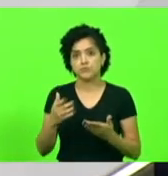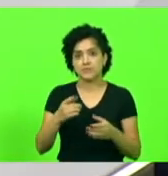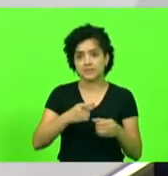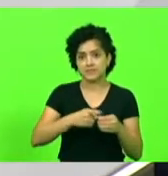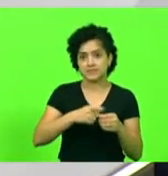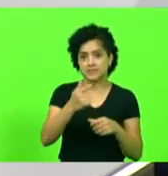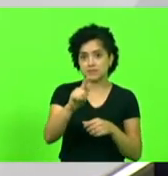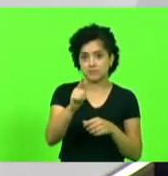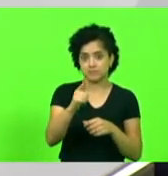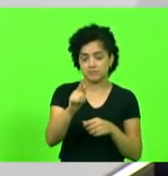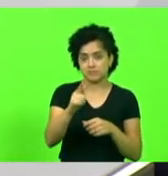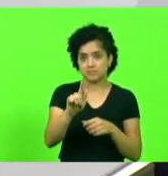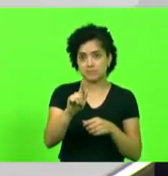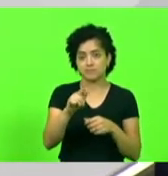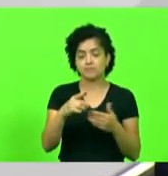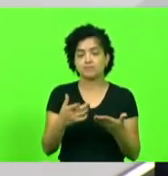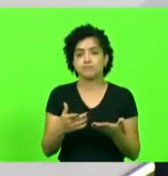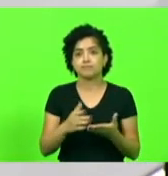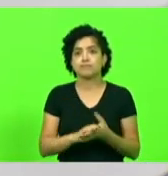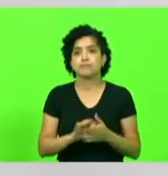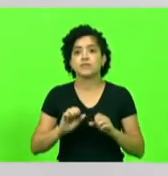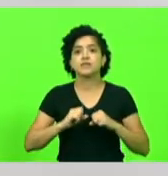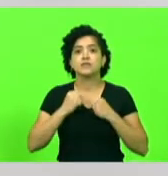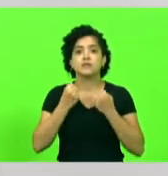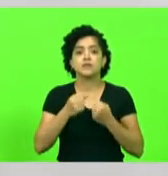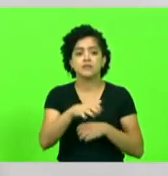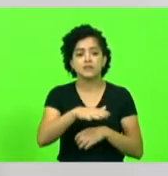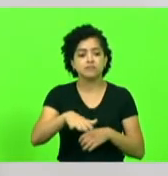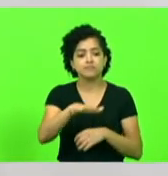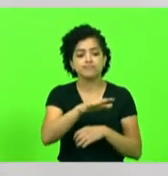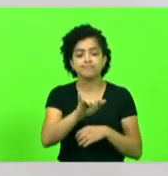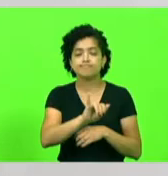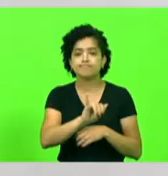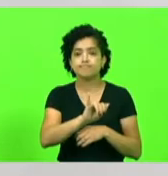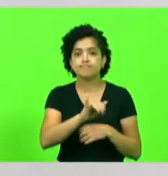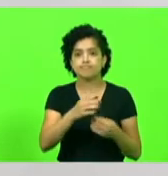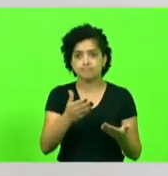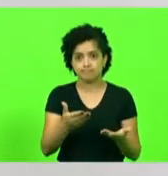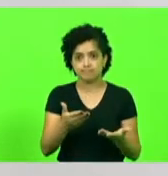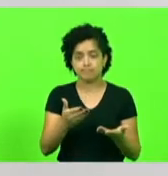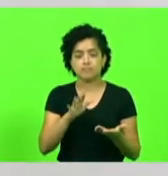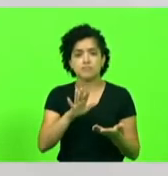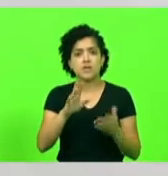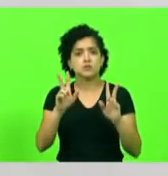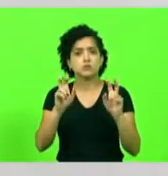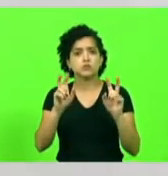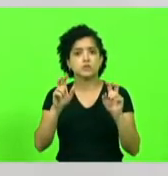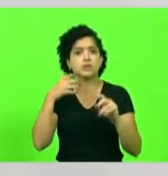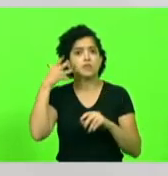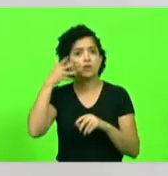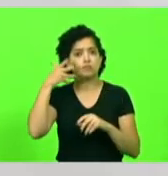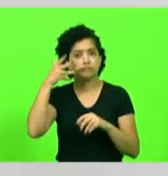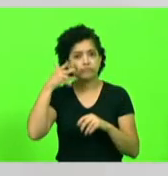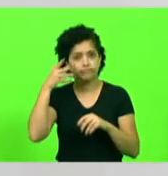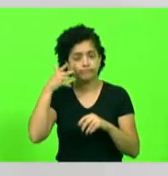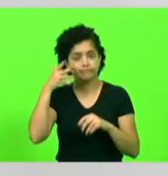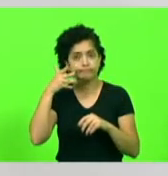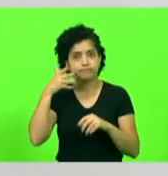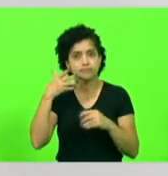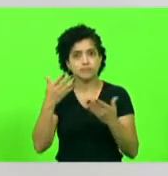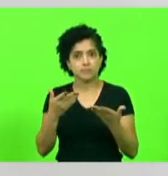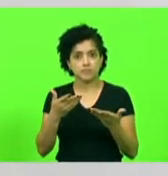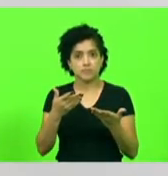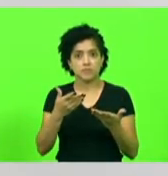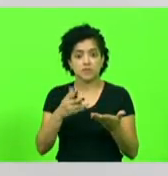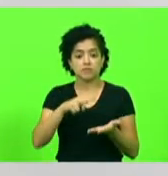defender o Vale do Itajaí. Mas falo a minha fala a respeito do pronunciamento de Vossa Excelência aqui na